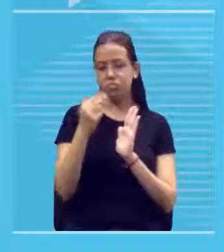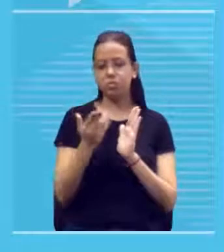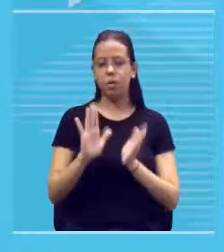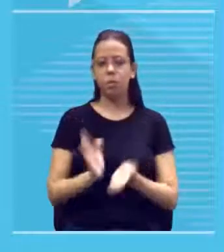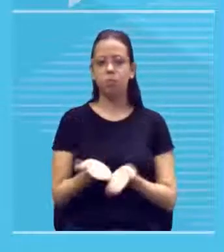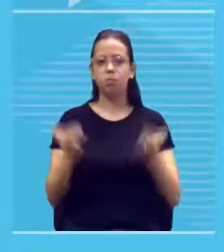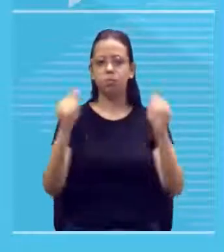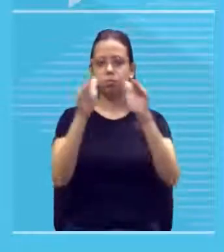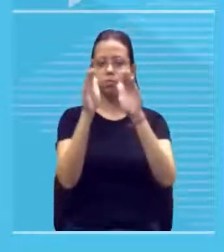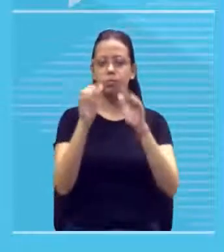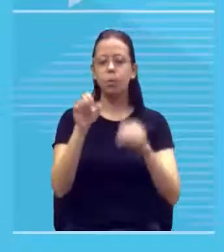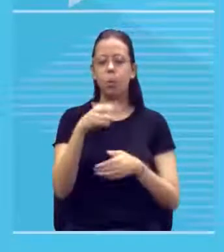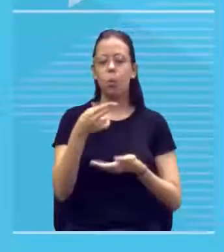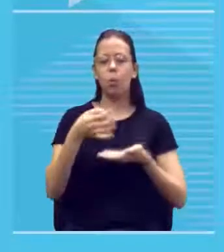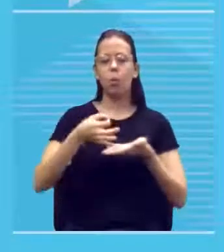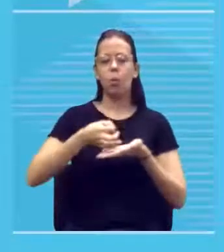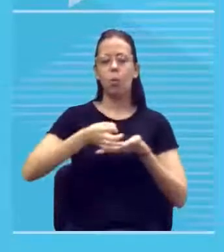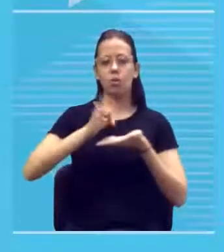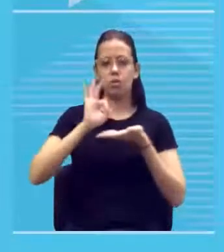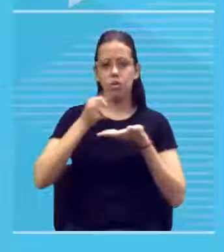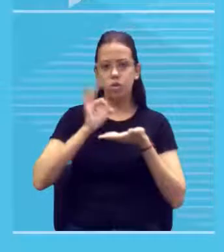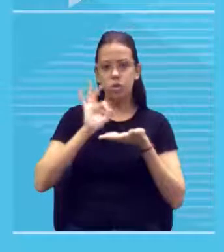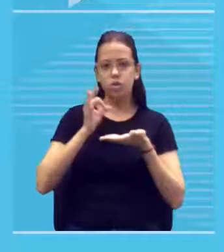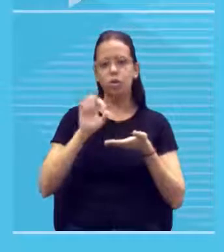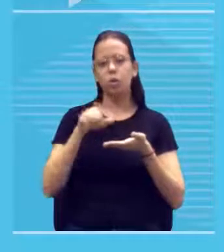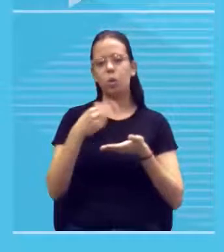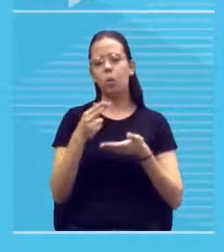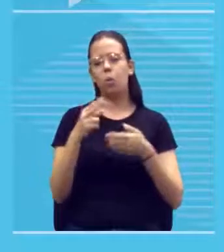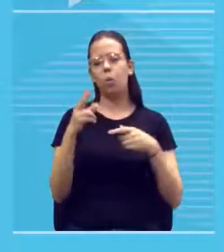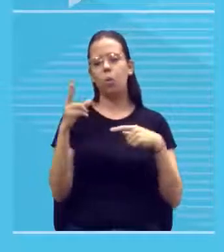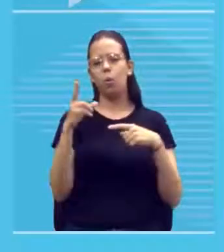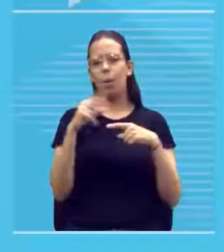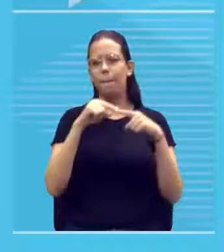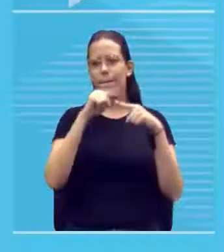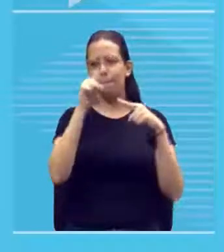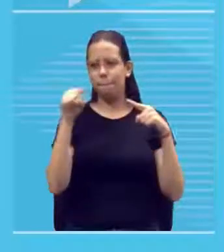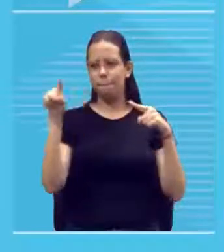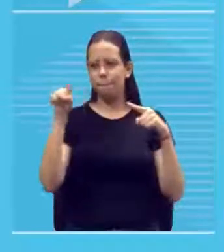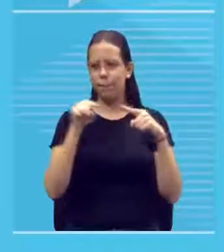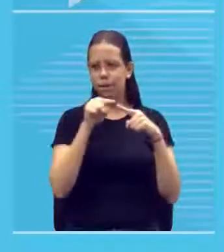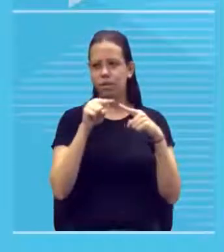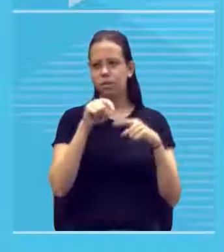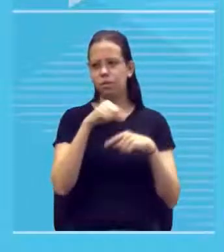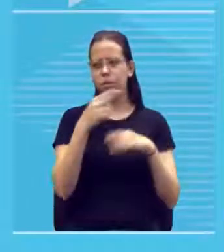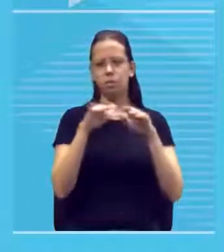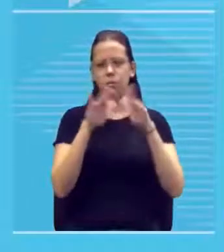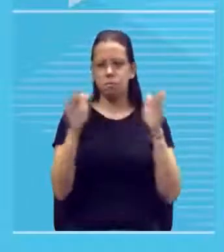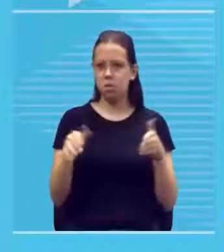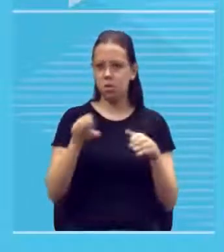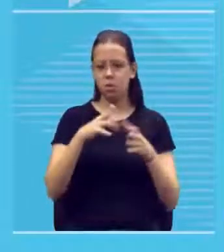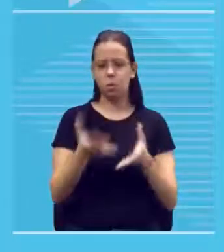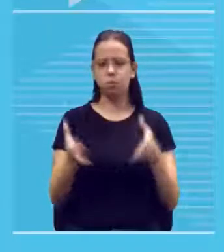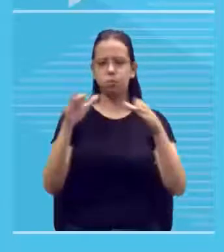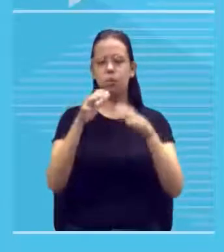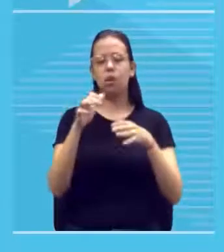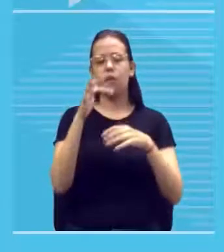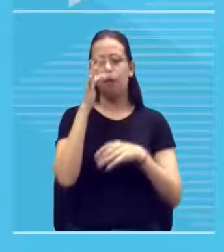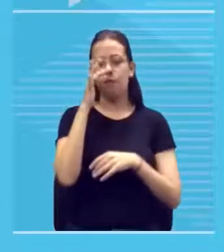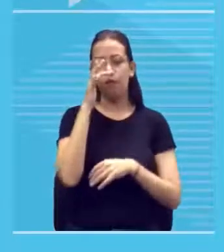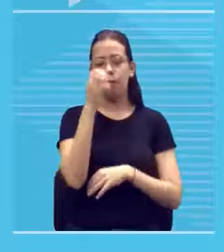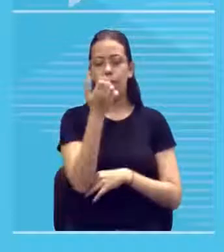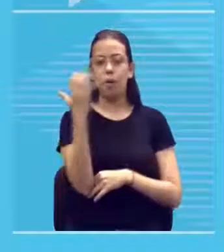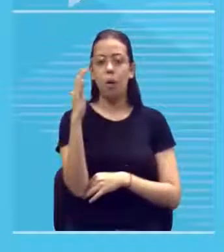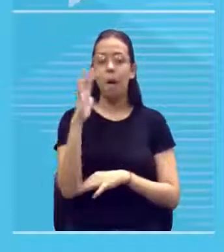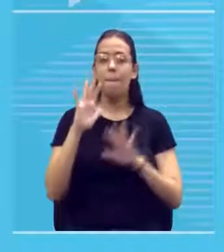xícara uma pena uma mesa um vaso de flores agora se você